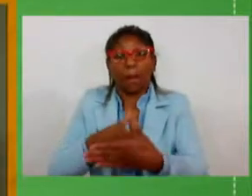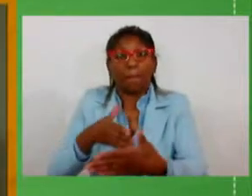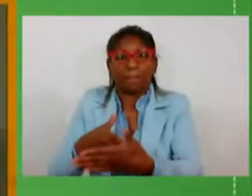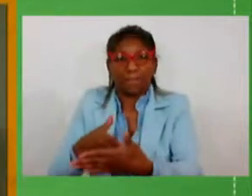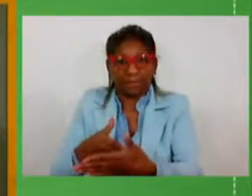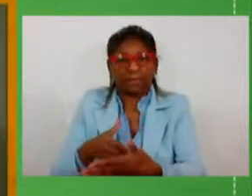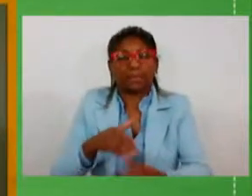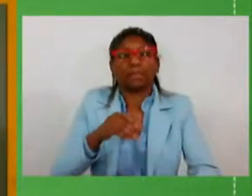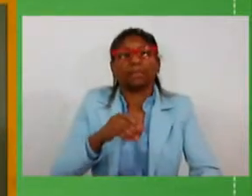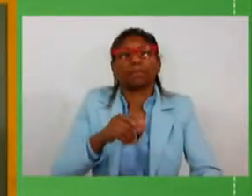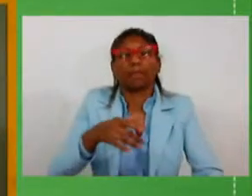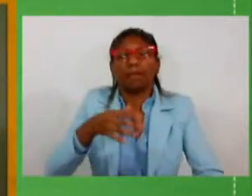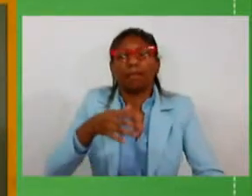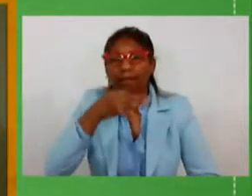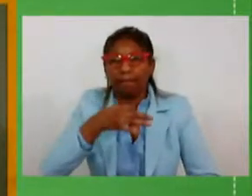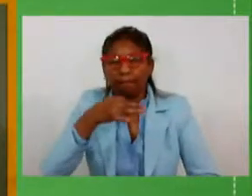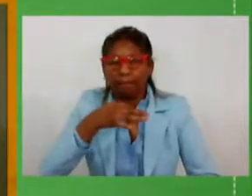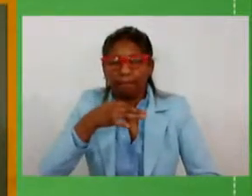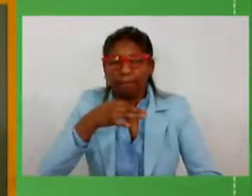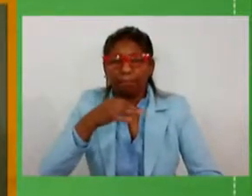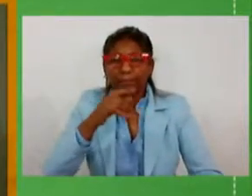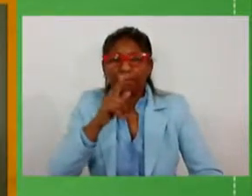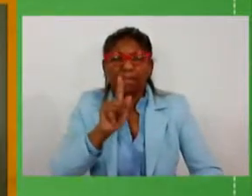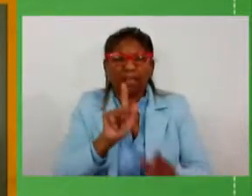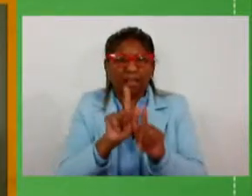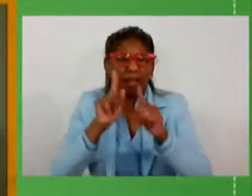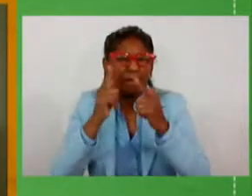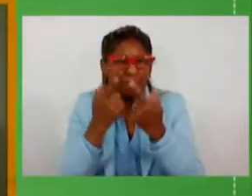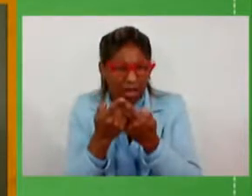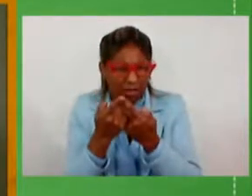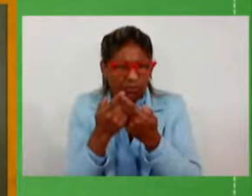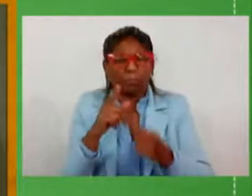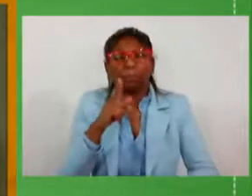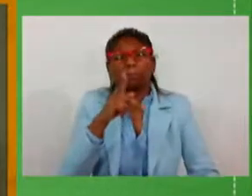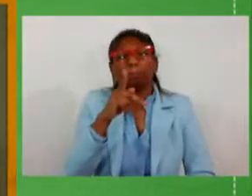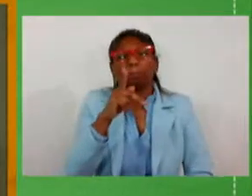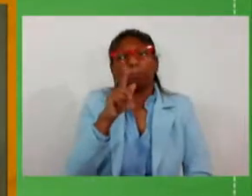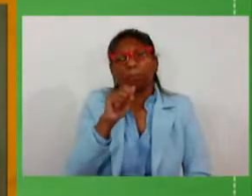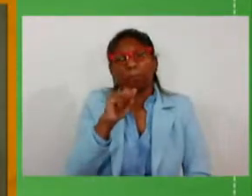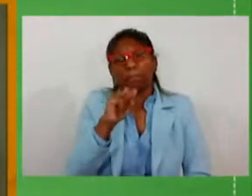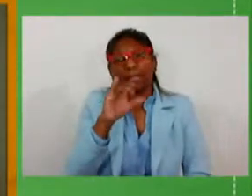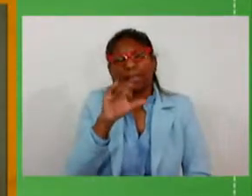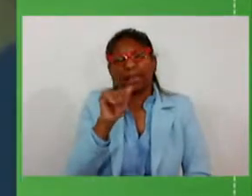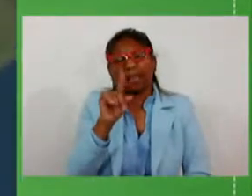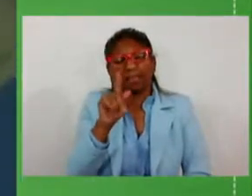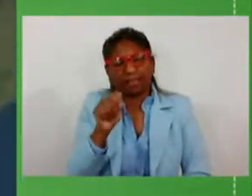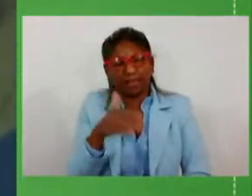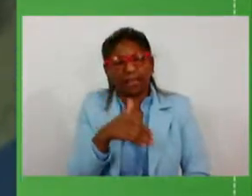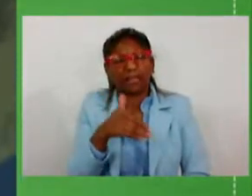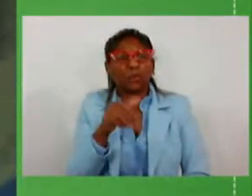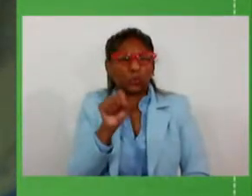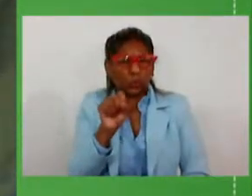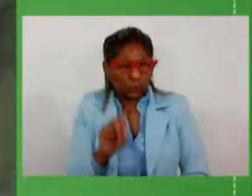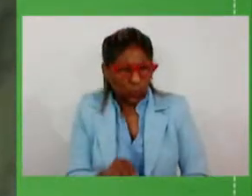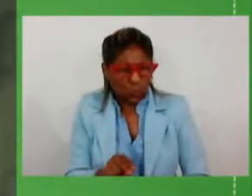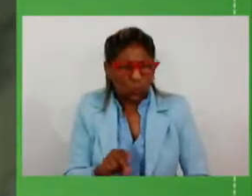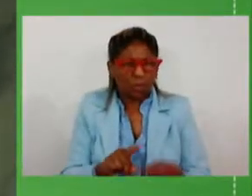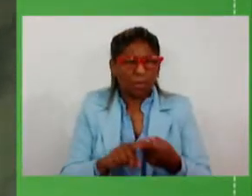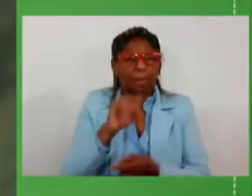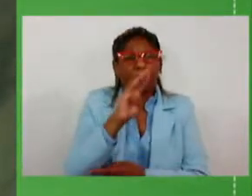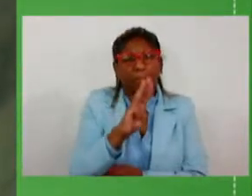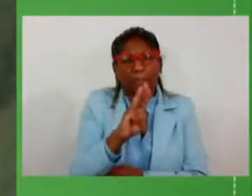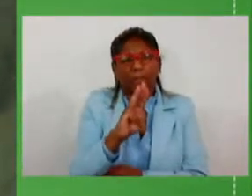Gramado Canela Picada Café se estende pela serra pegando Cambará do Sul Caxias do Sul Vacaria Bendo Gonçalves Veranópolis e